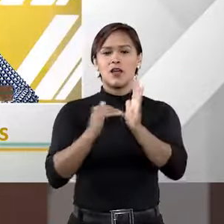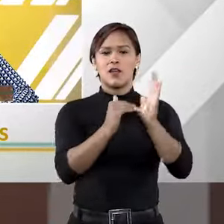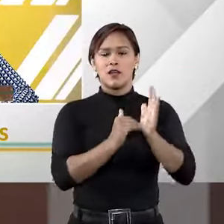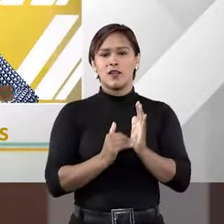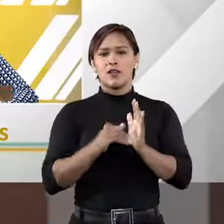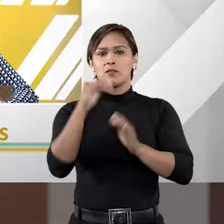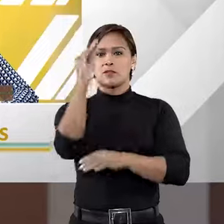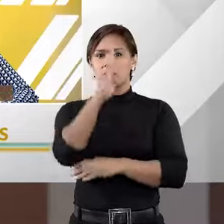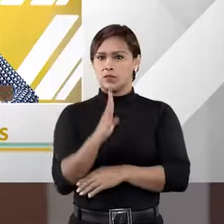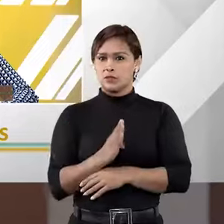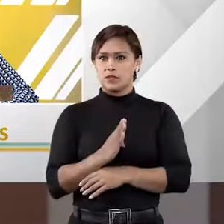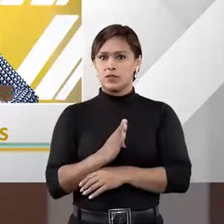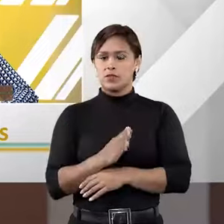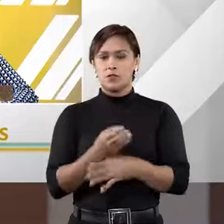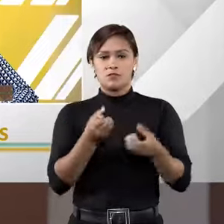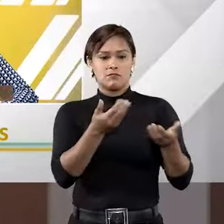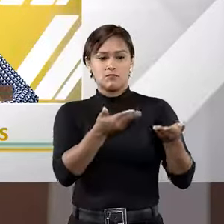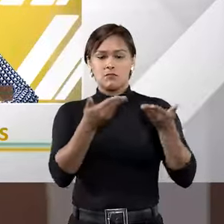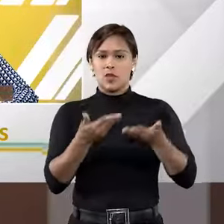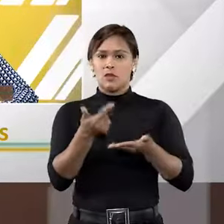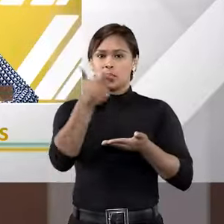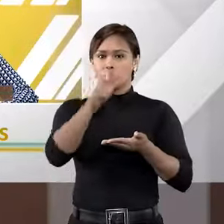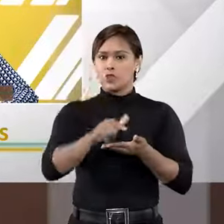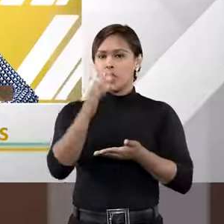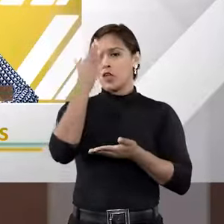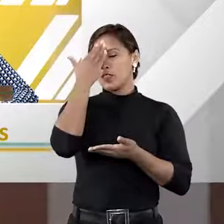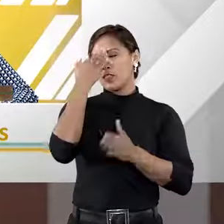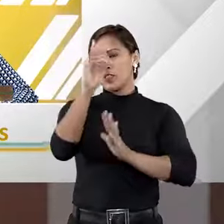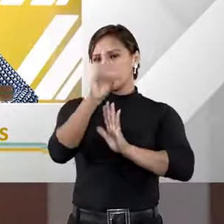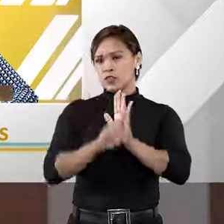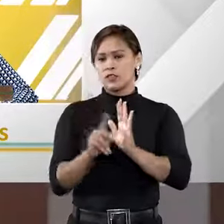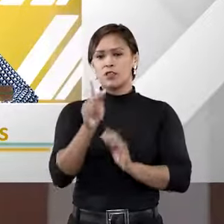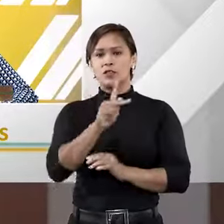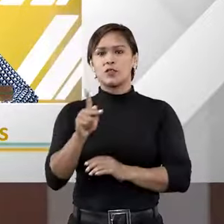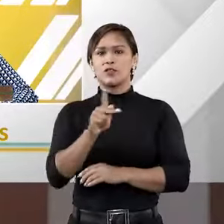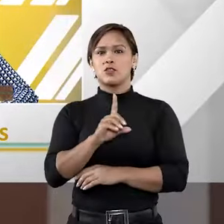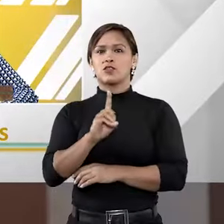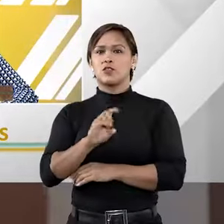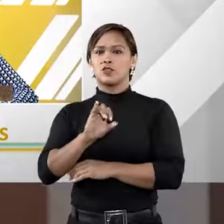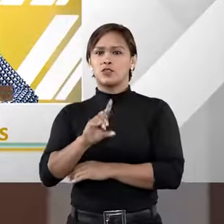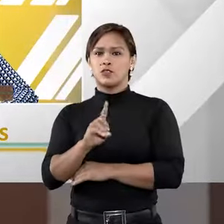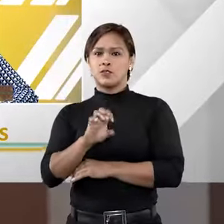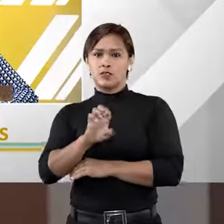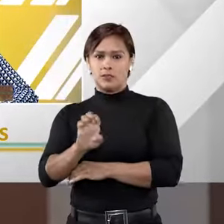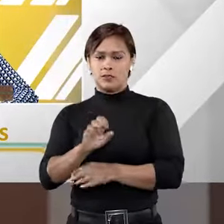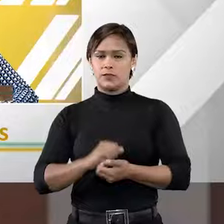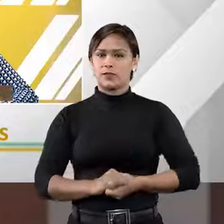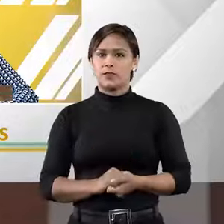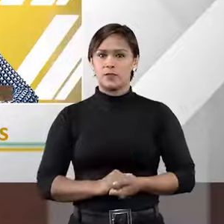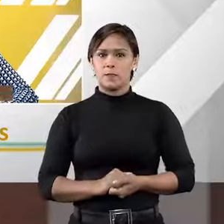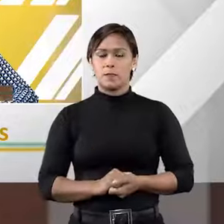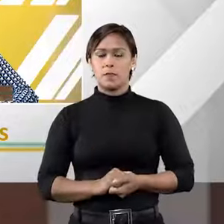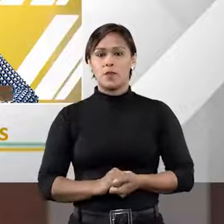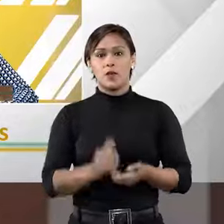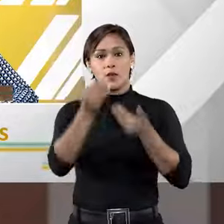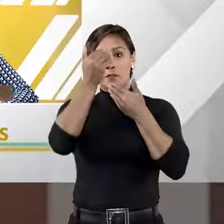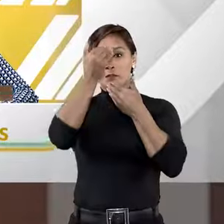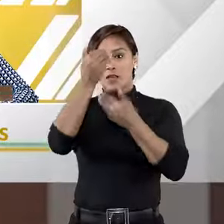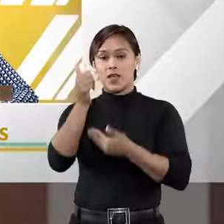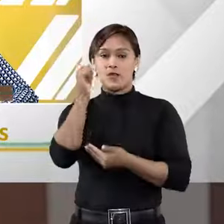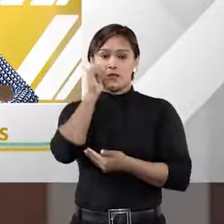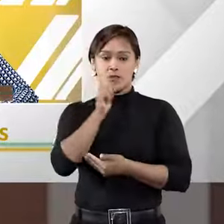arbitragem brasileiras. Muito bem-vindo novamente ao Entender Direito, professor Fred Didier. Muito obrigado, Fátima.